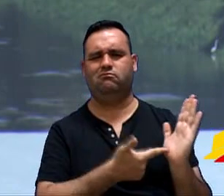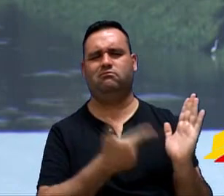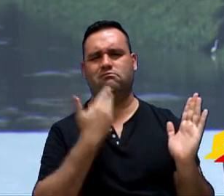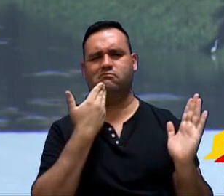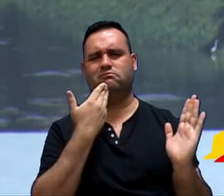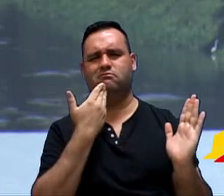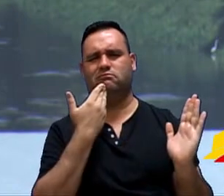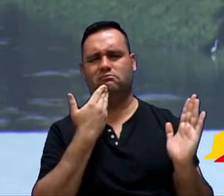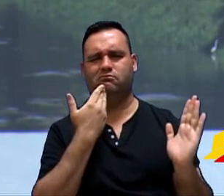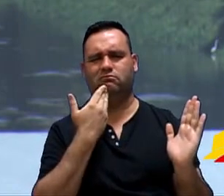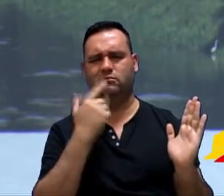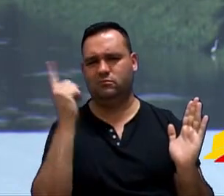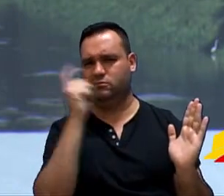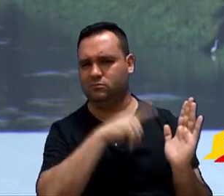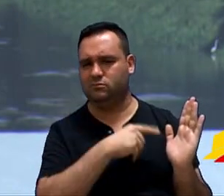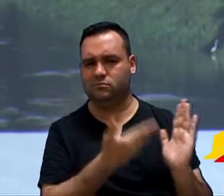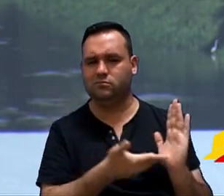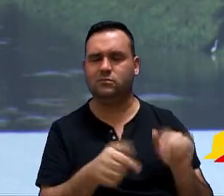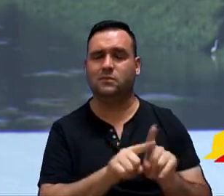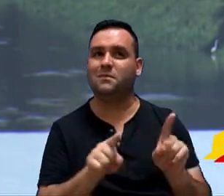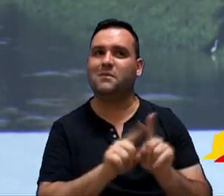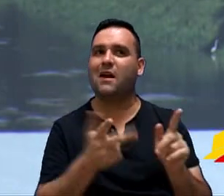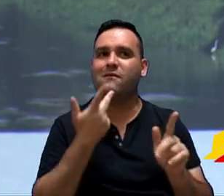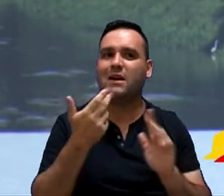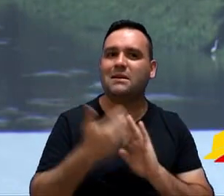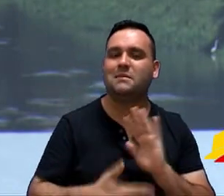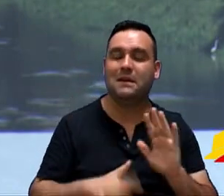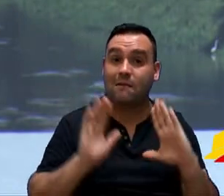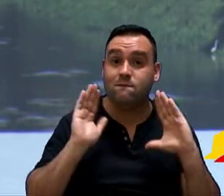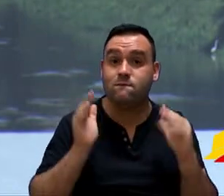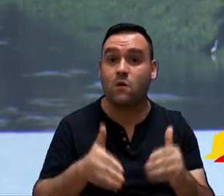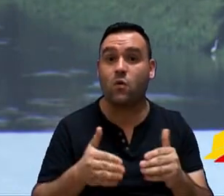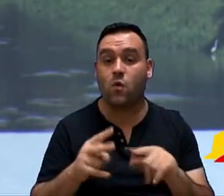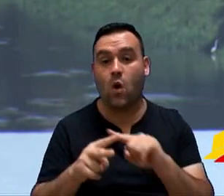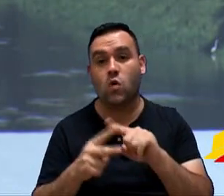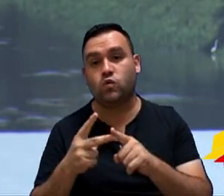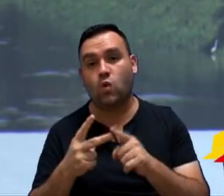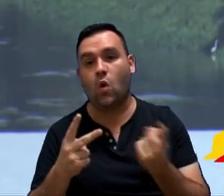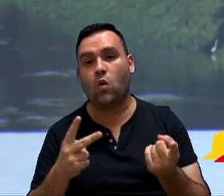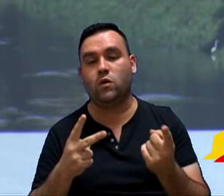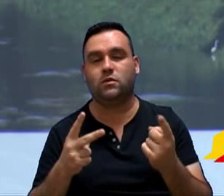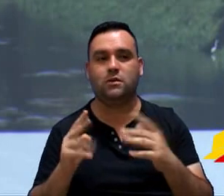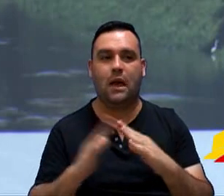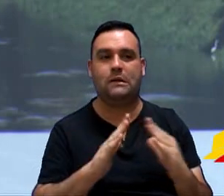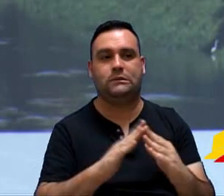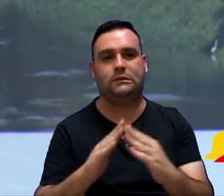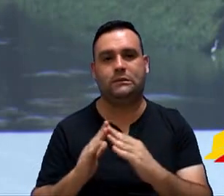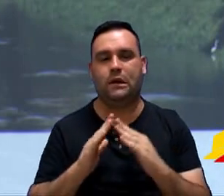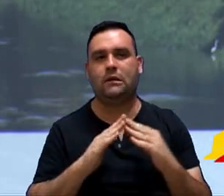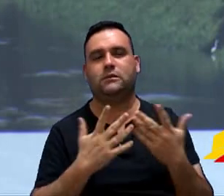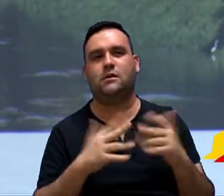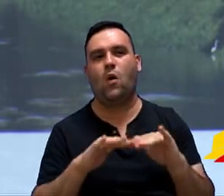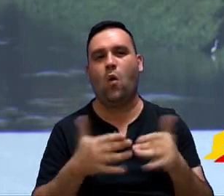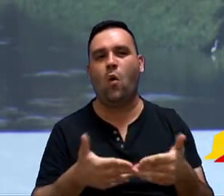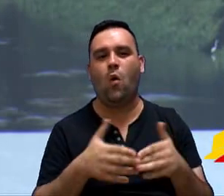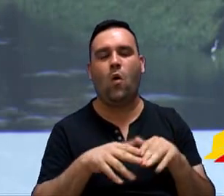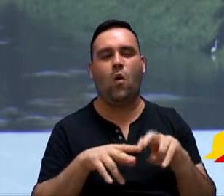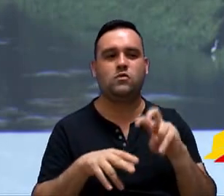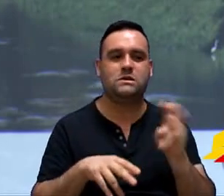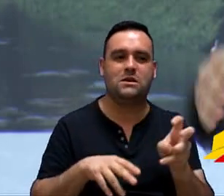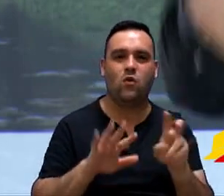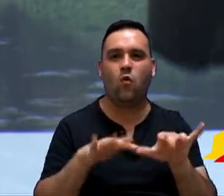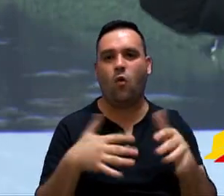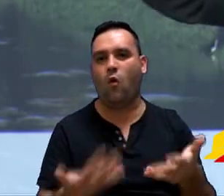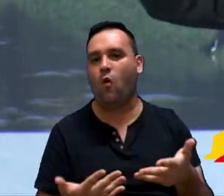muito bamba, está muito solta, e não fala se vai ser exclusivo para dois conjuntos residenciais, se vai ser para os cinco,